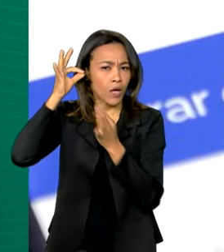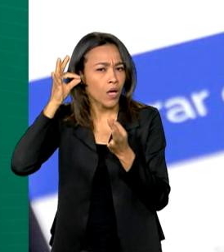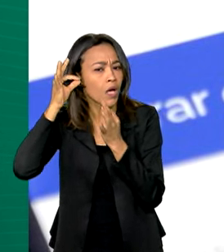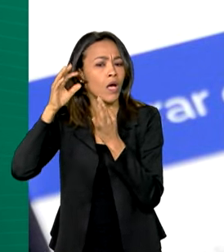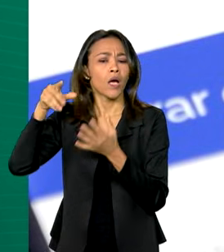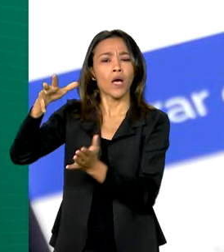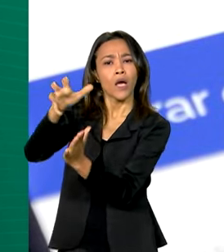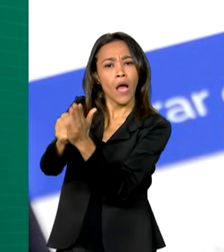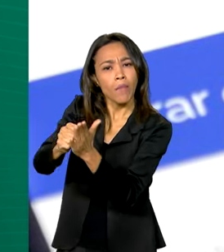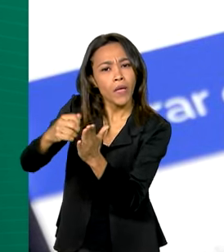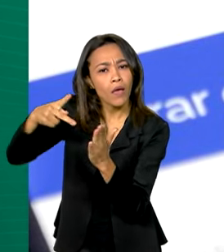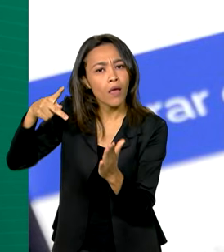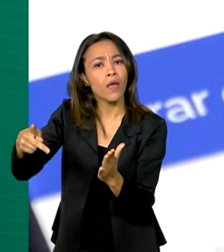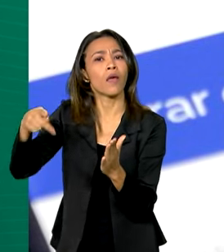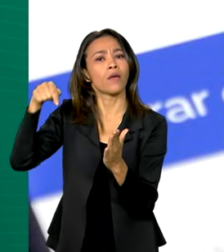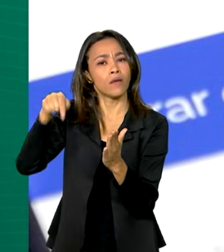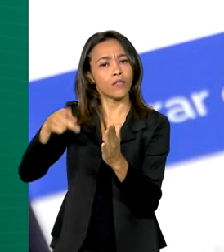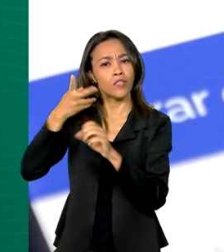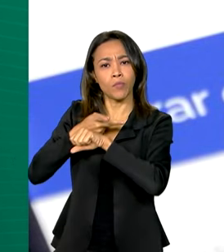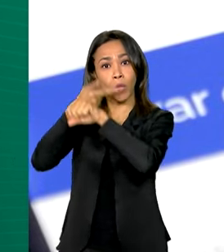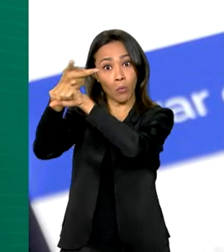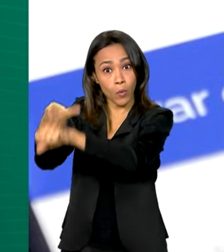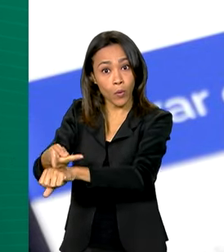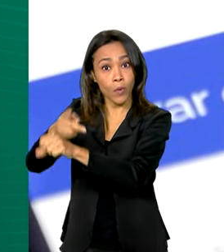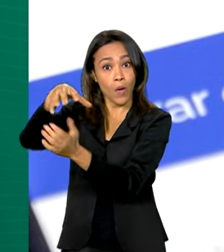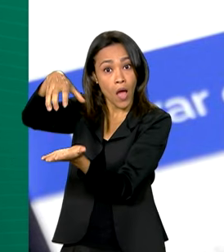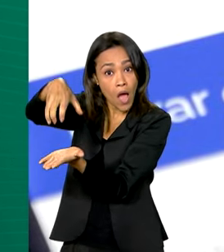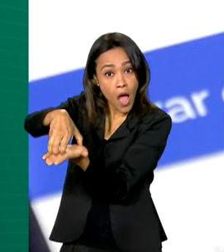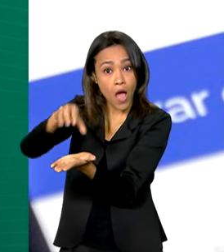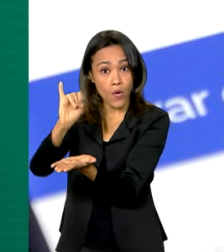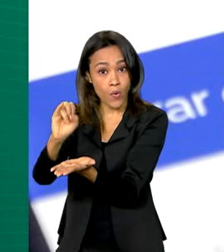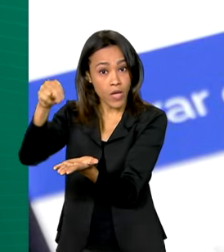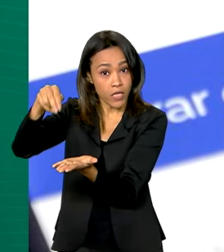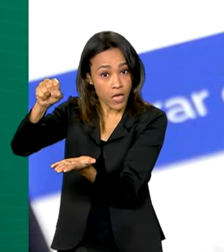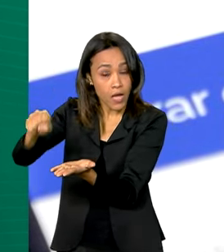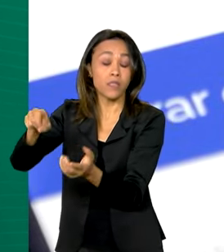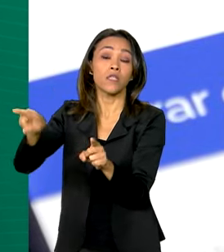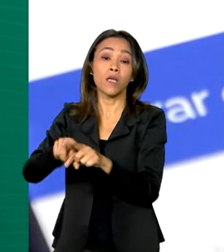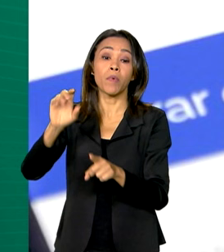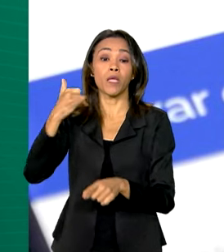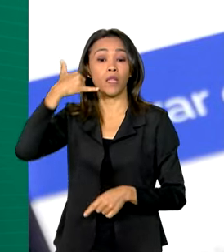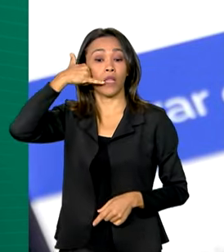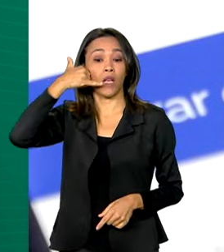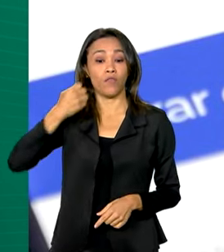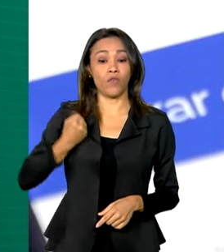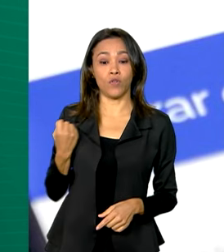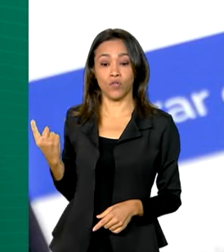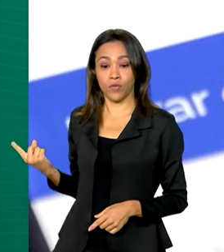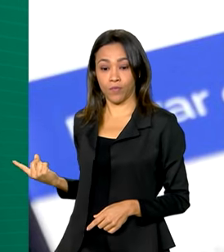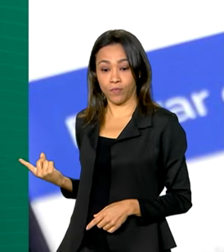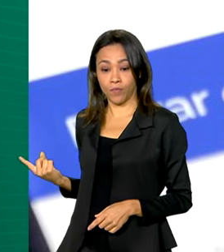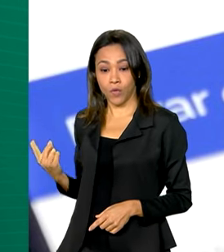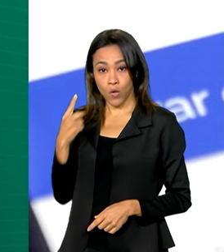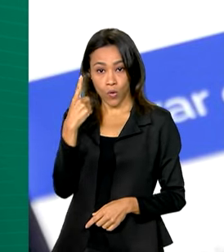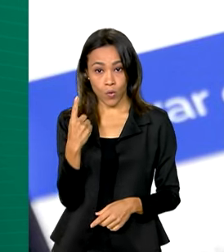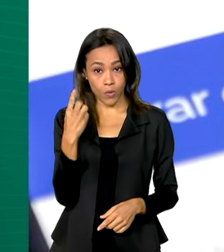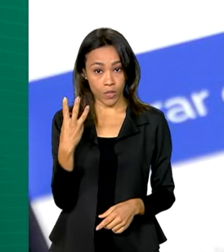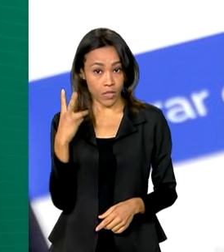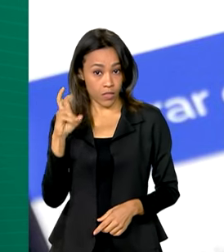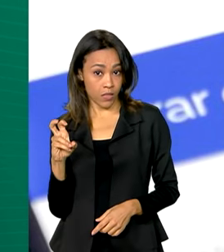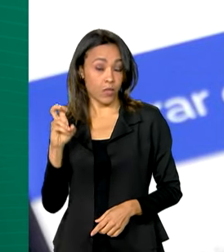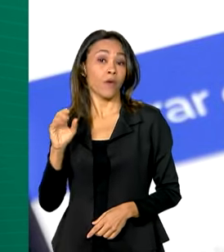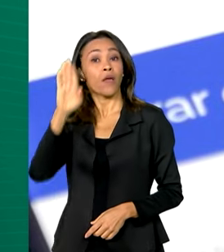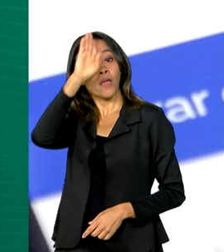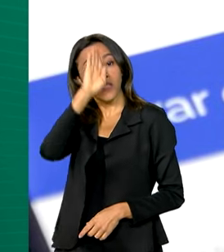Meu INSS, as agências da Previdência Social, e pelo telefone 135, que tem ligação gratuita.